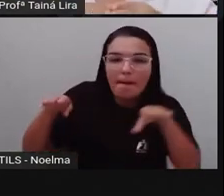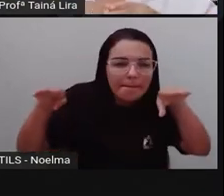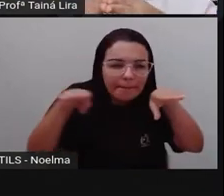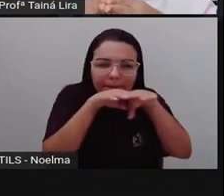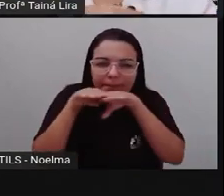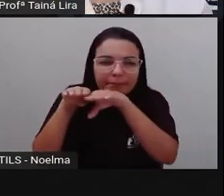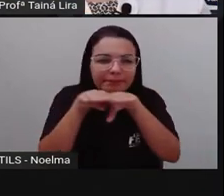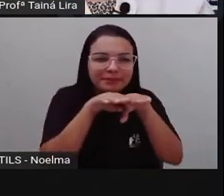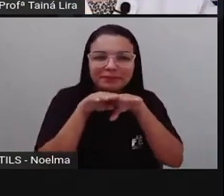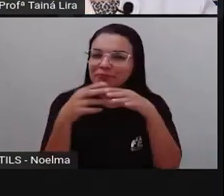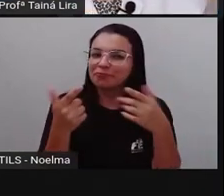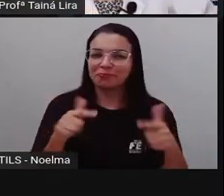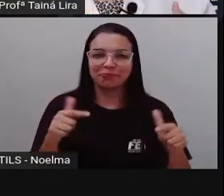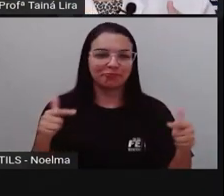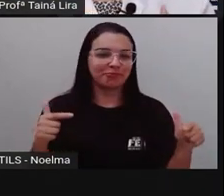parecidos,